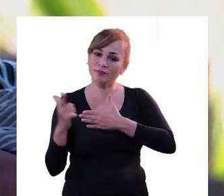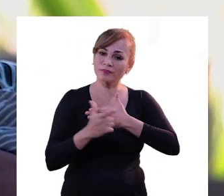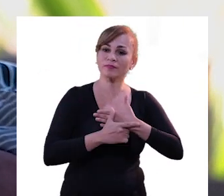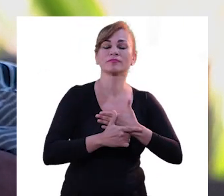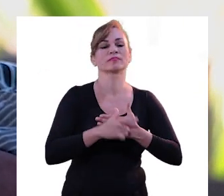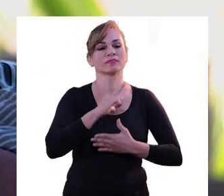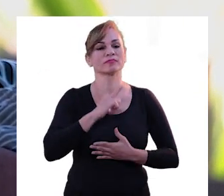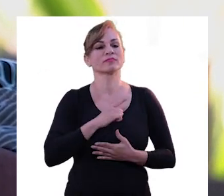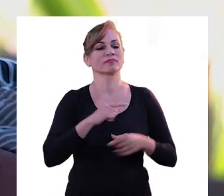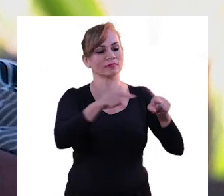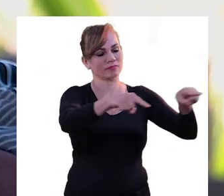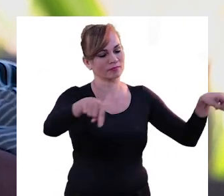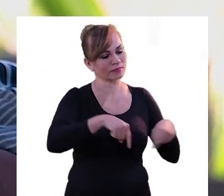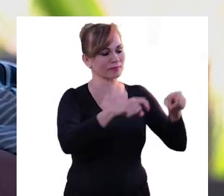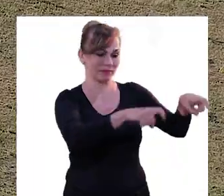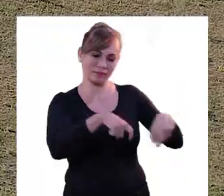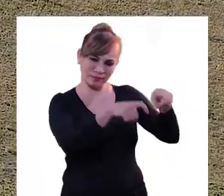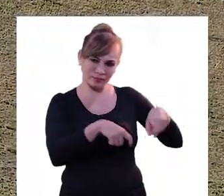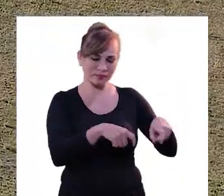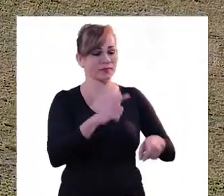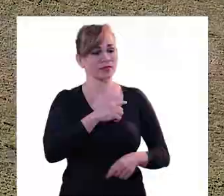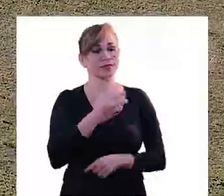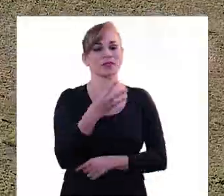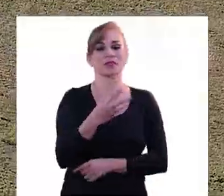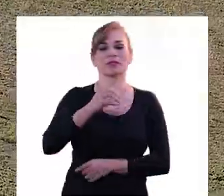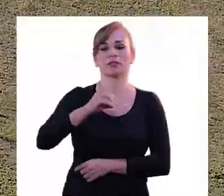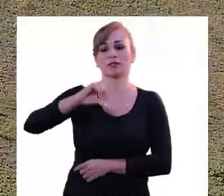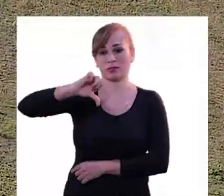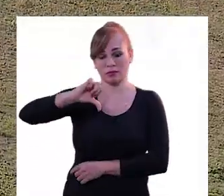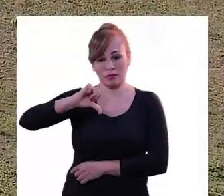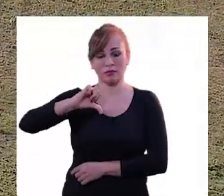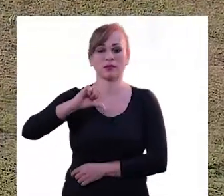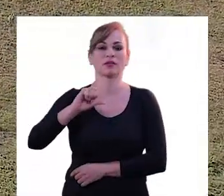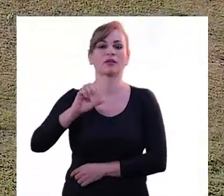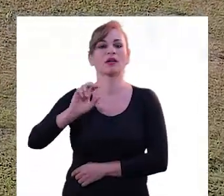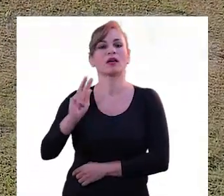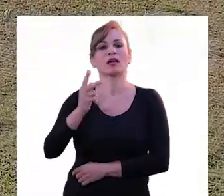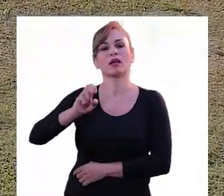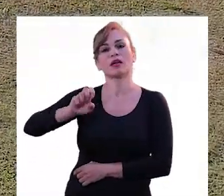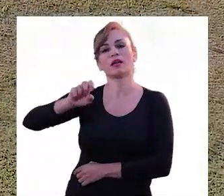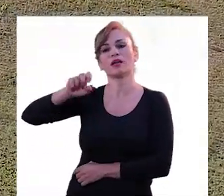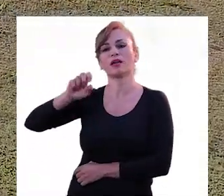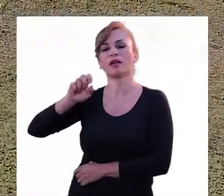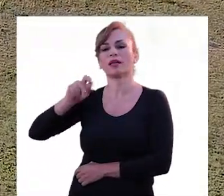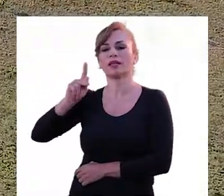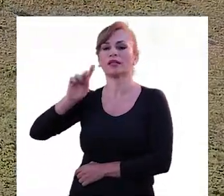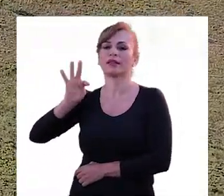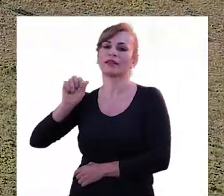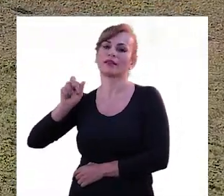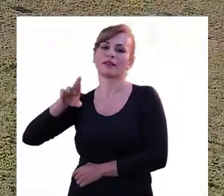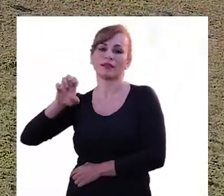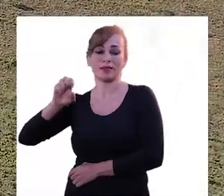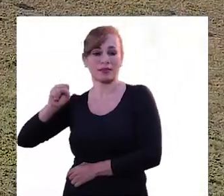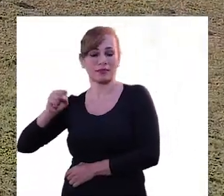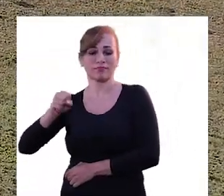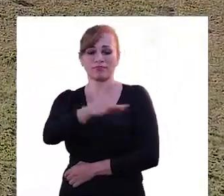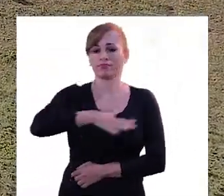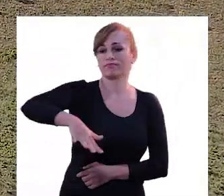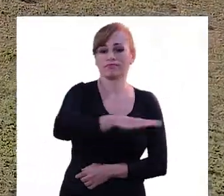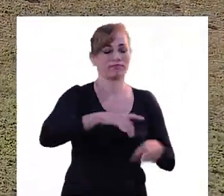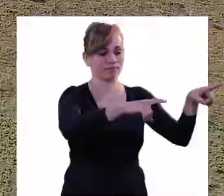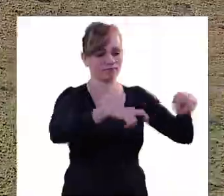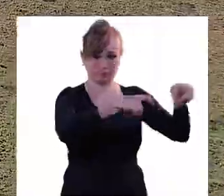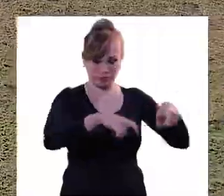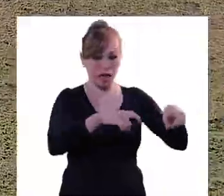temos a finalidade de complexo agrícola. Aqui nós temos 309 hectares de área rural, onde temos mais ou